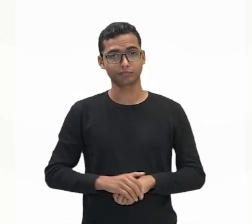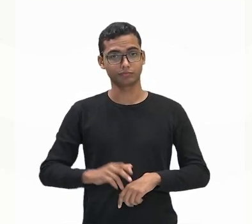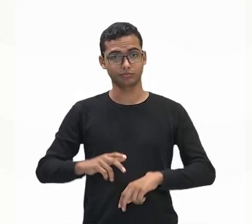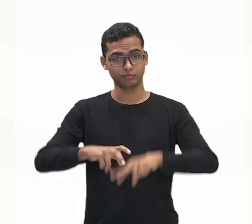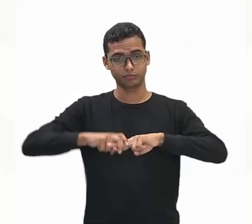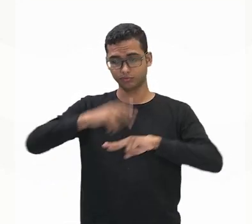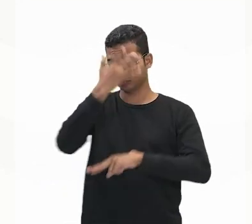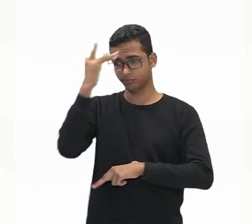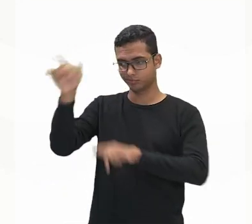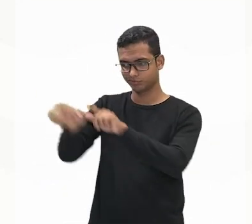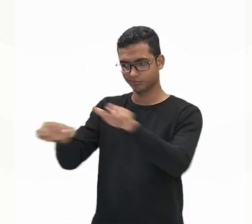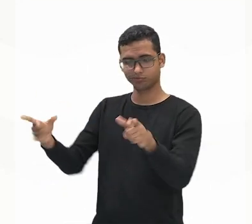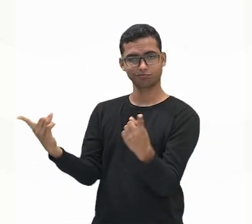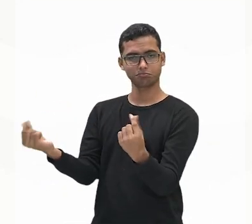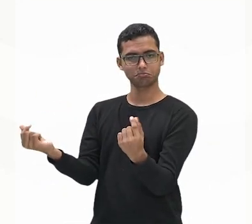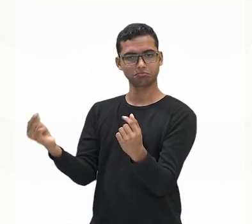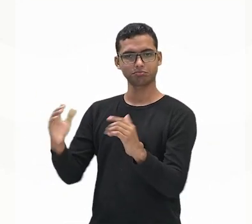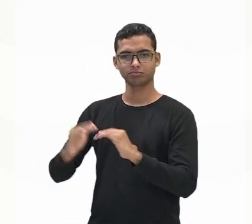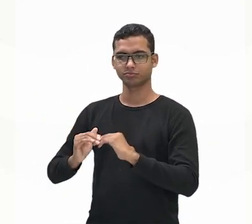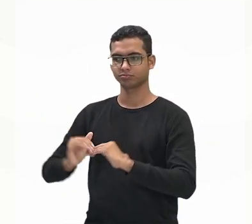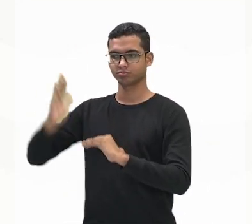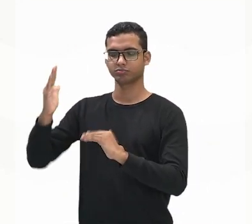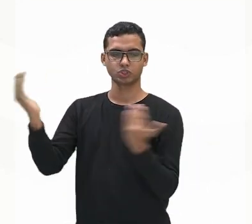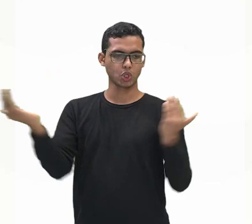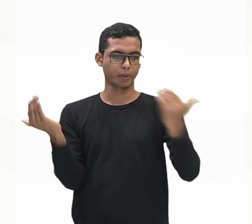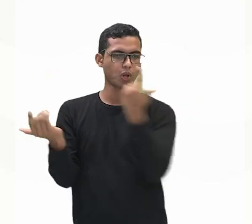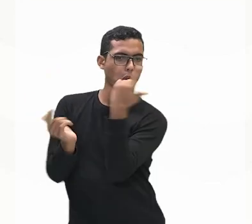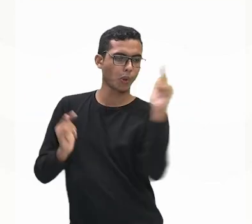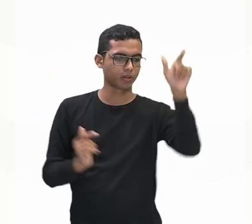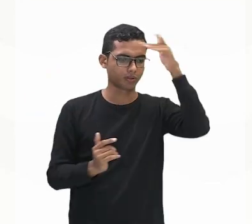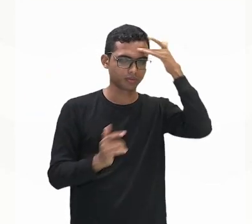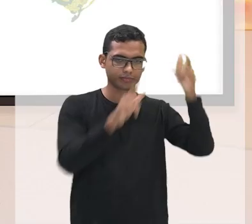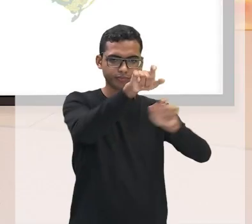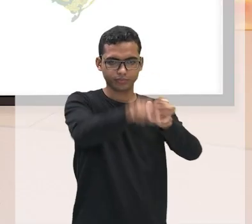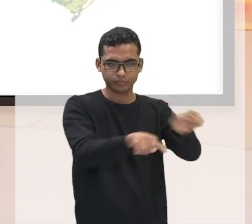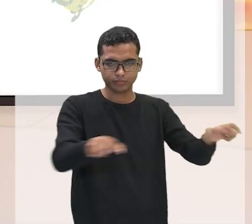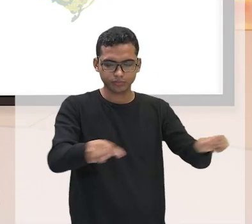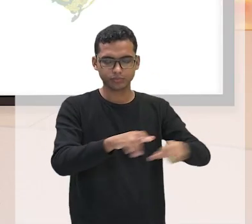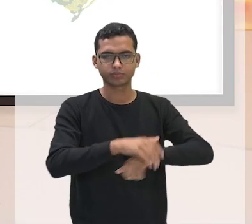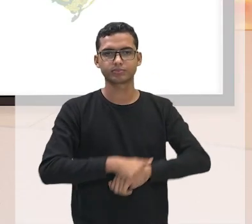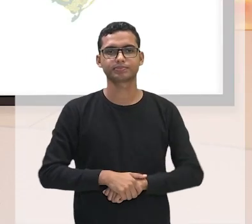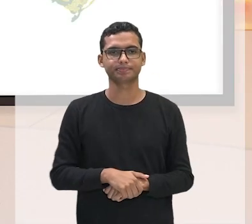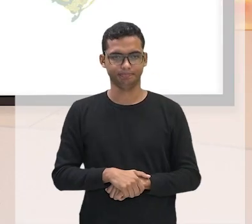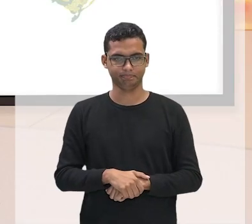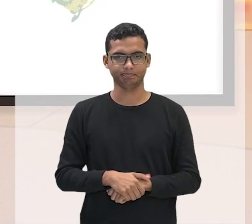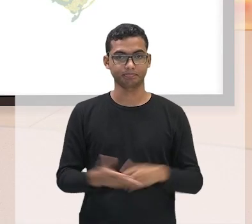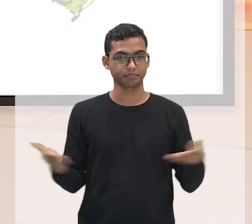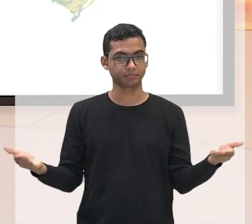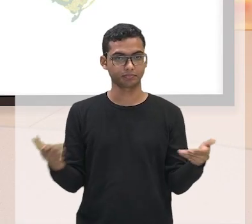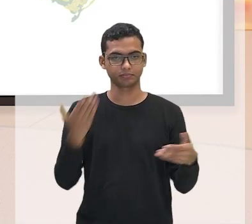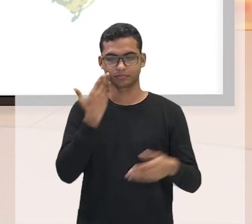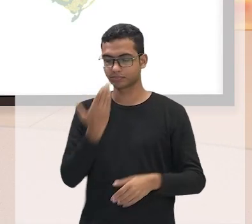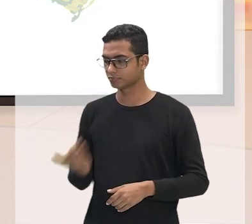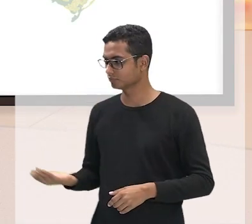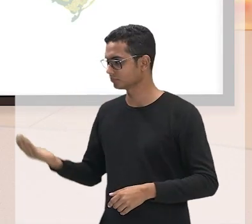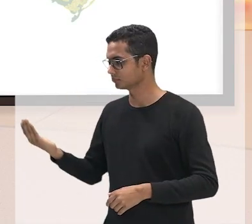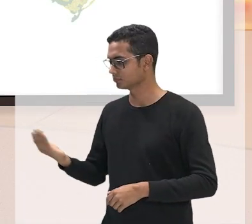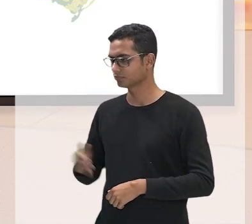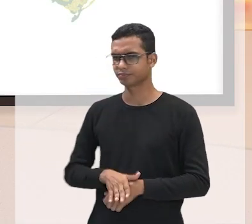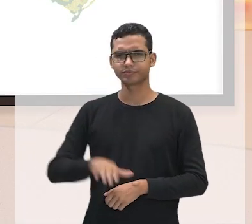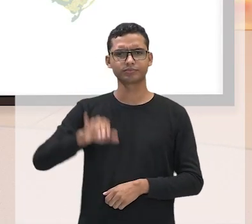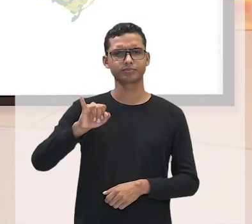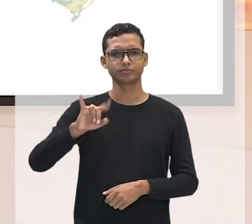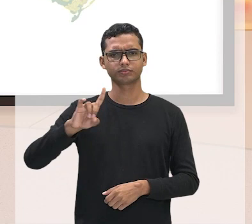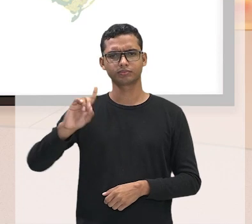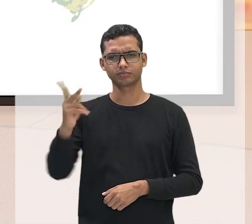bem mais dinheiro do que outras. A gente sabe que o IDH, eu vou mostrar para vocês agora esses dois mapas, a gente sabe que o IDH é aquele valor